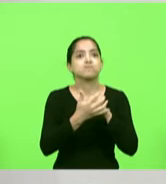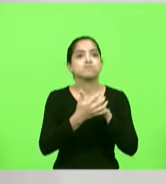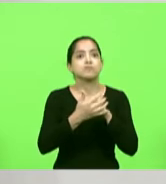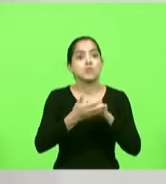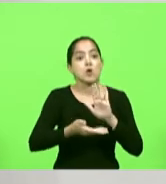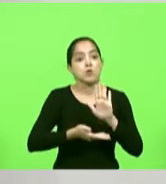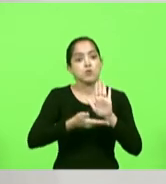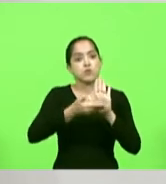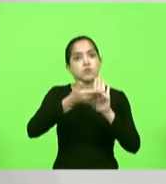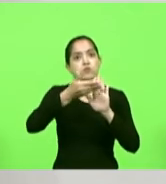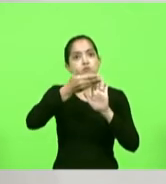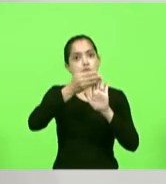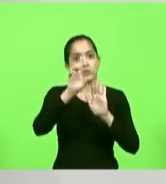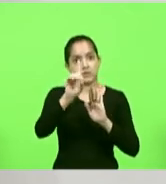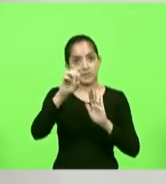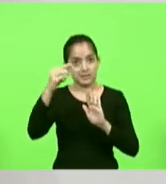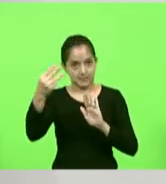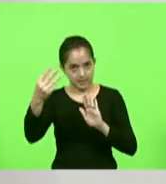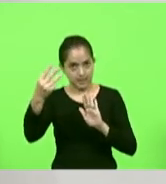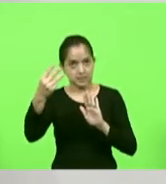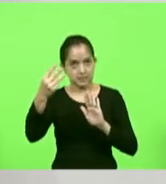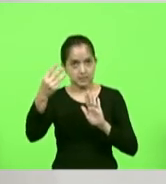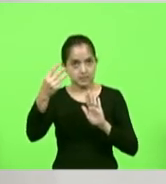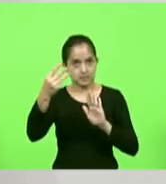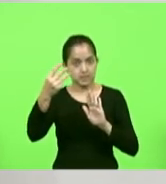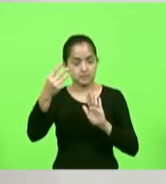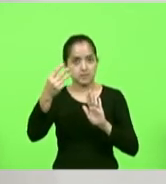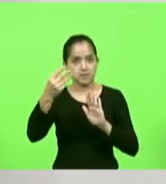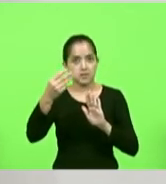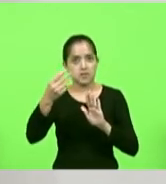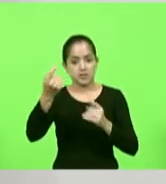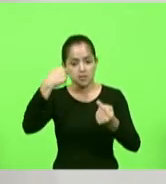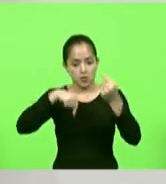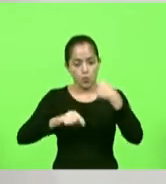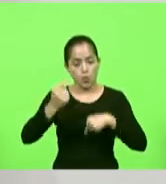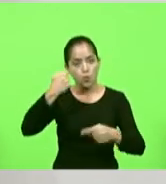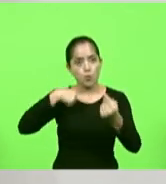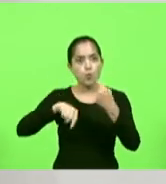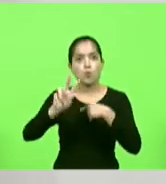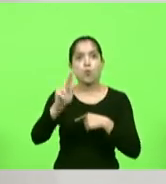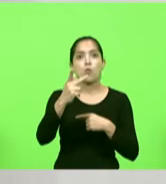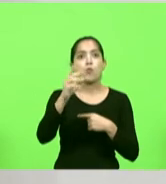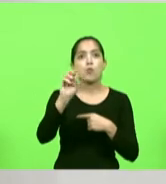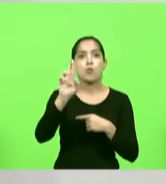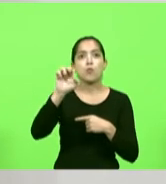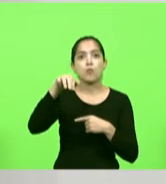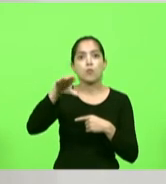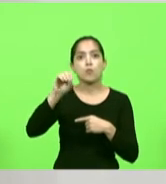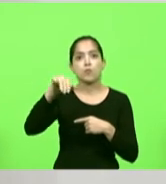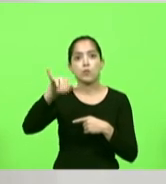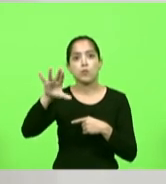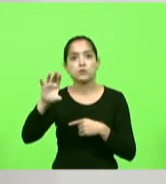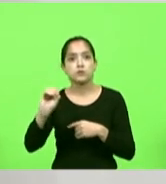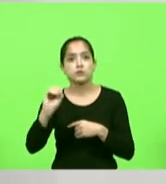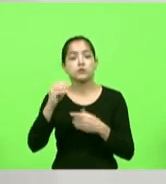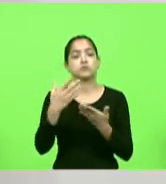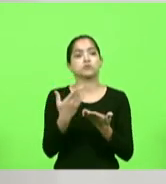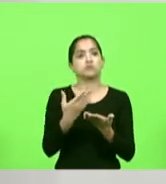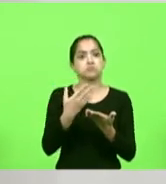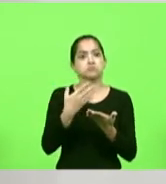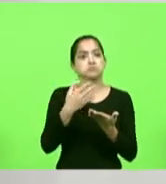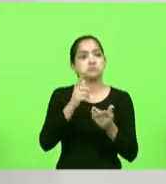índices de D3 que na realidade não é uma vitamina é um hormônio as pessoas conseguiram ter um maior índice de sobrevivência de sair